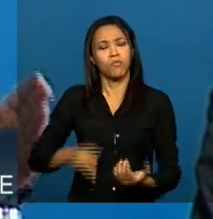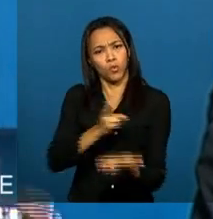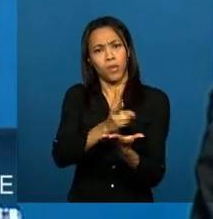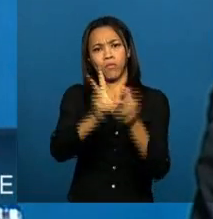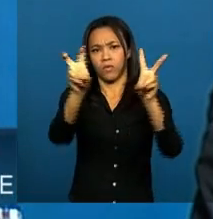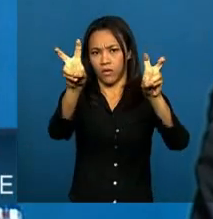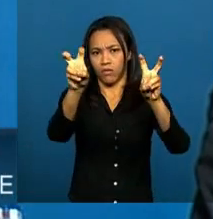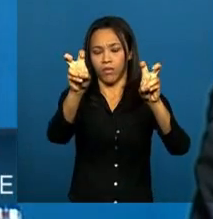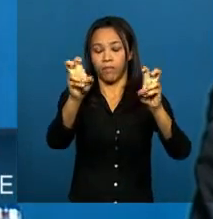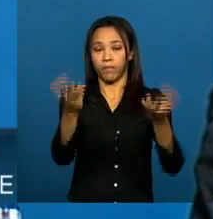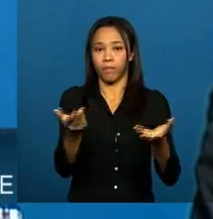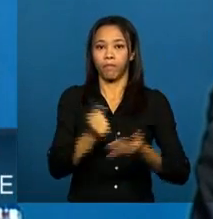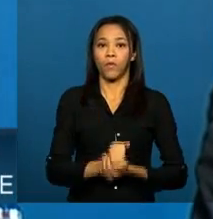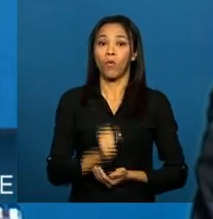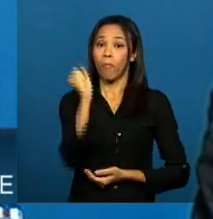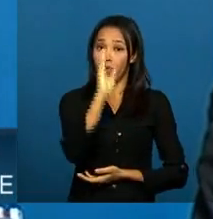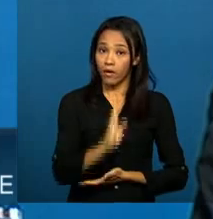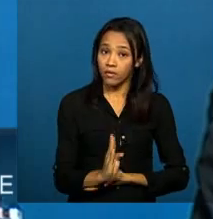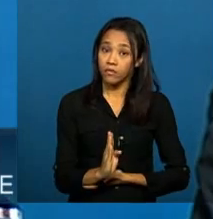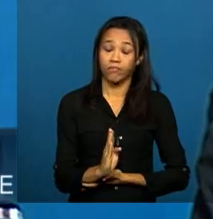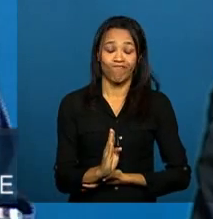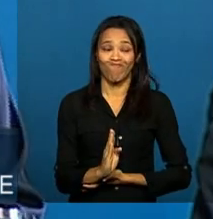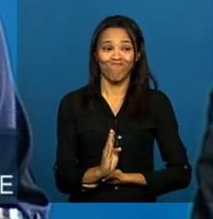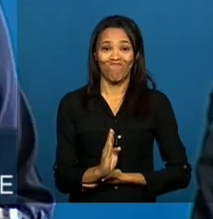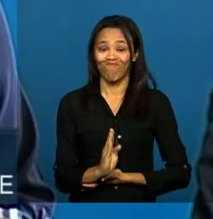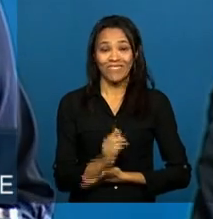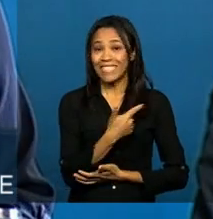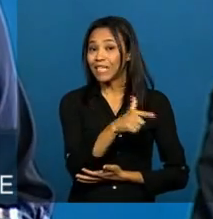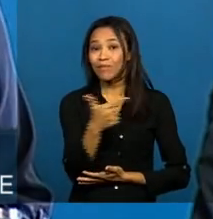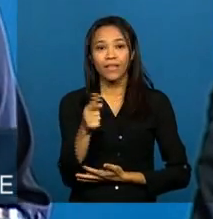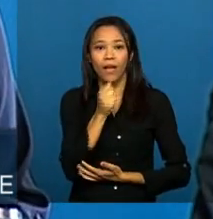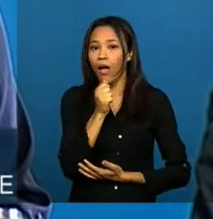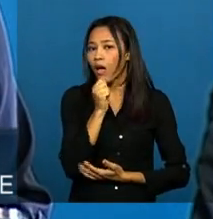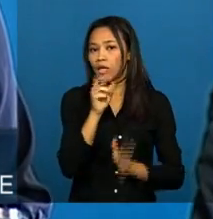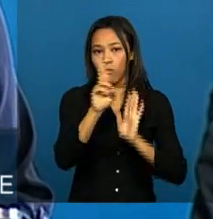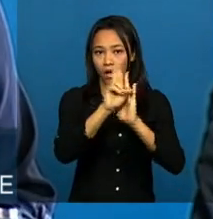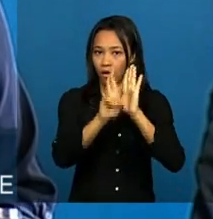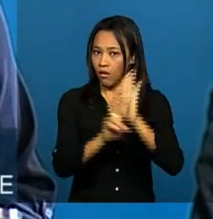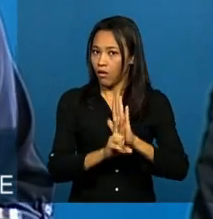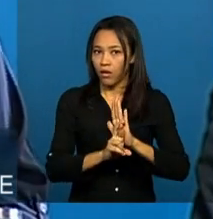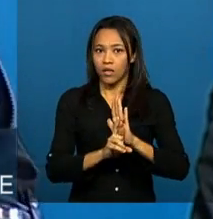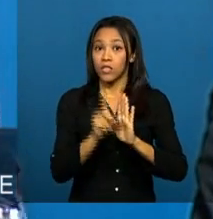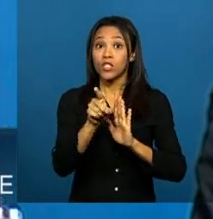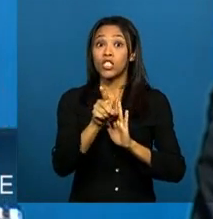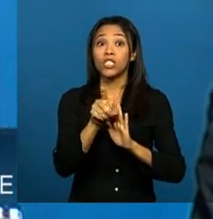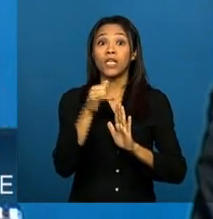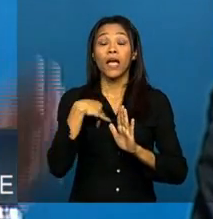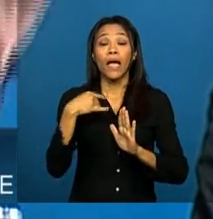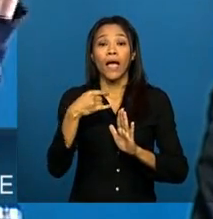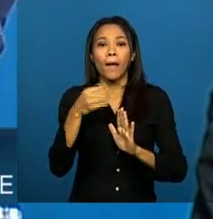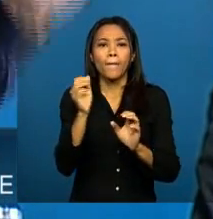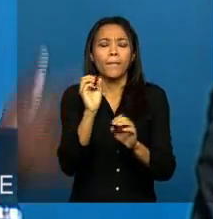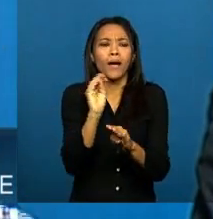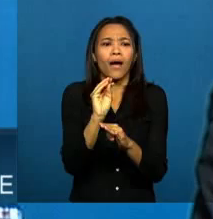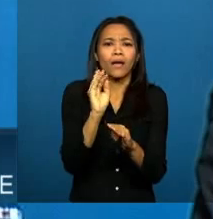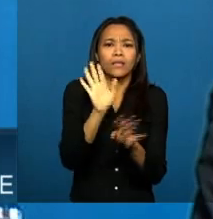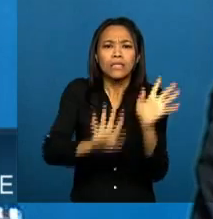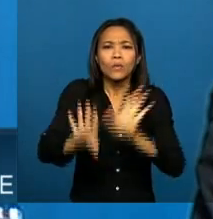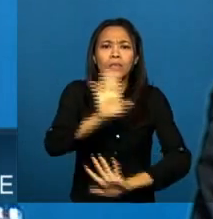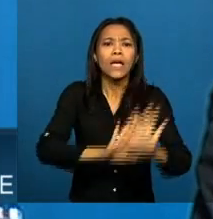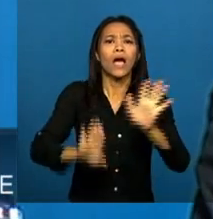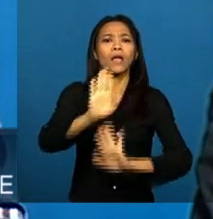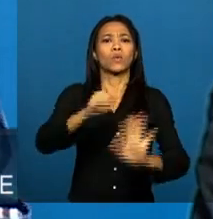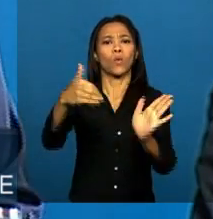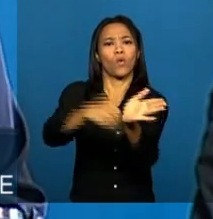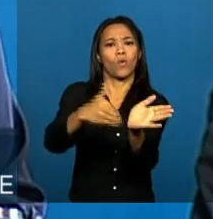O Brasil, embora não tenha ainda uma regulamentação de proteção de dados pessoais, já é parte de um grande